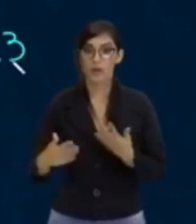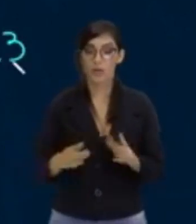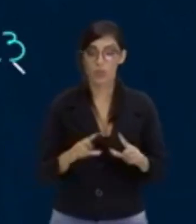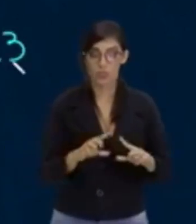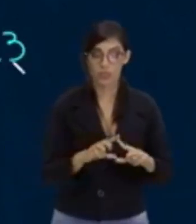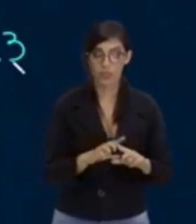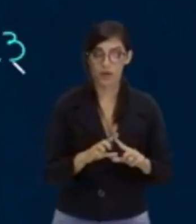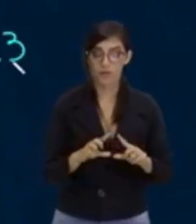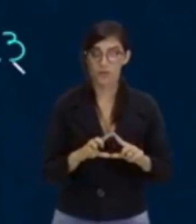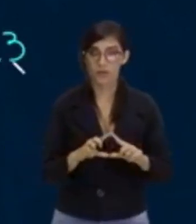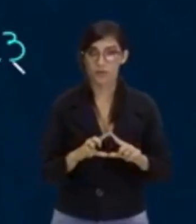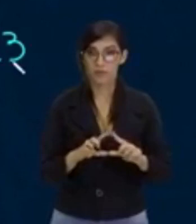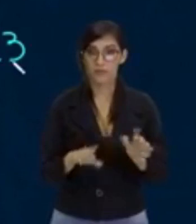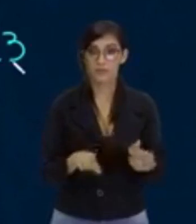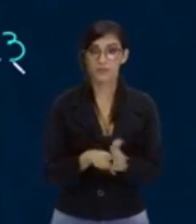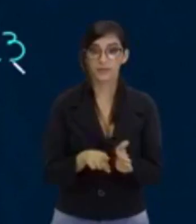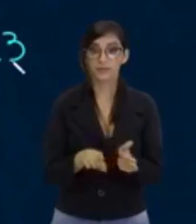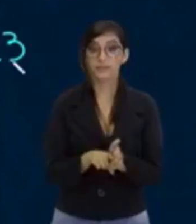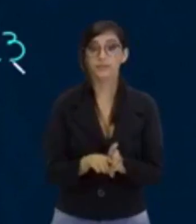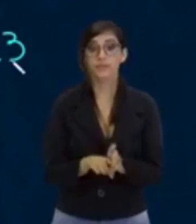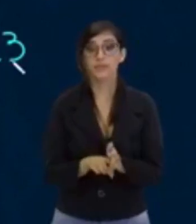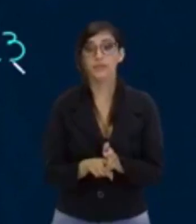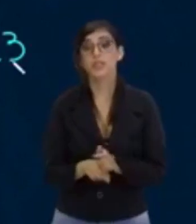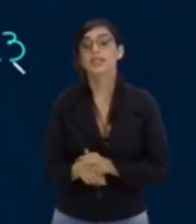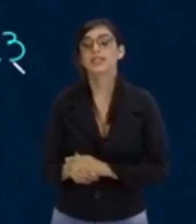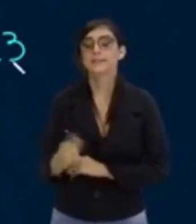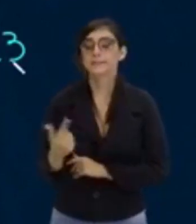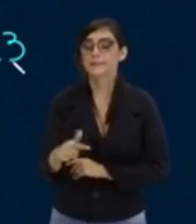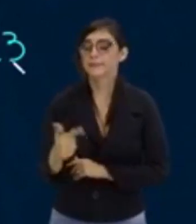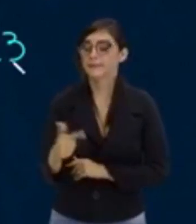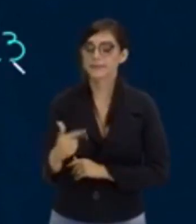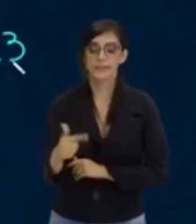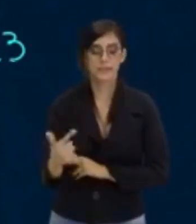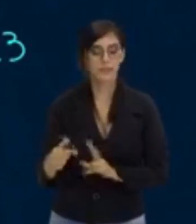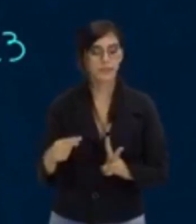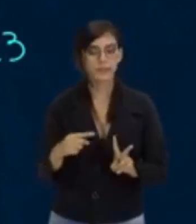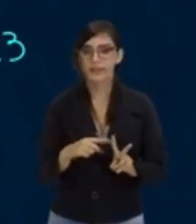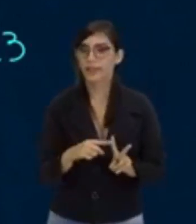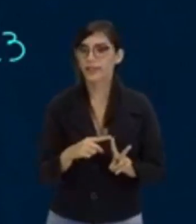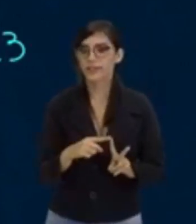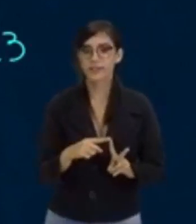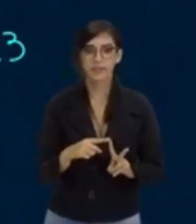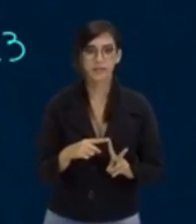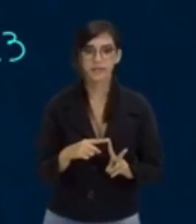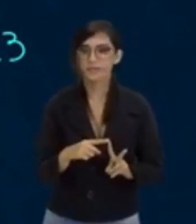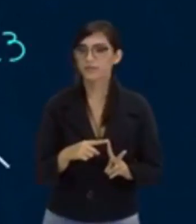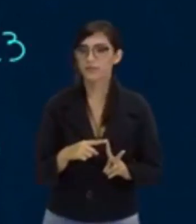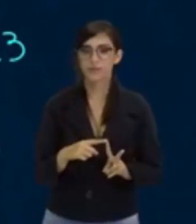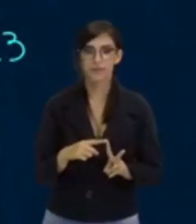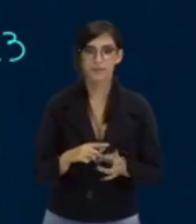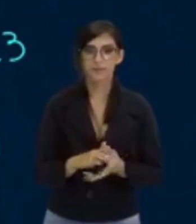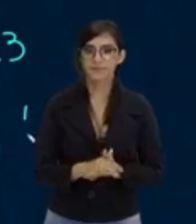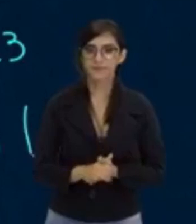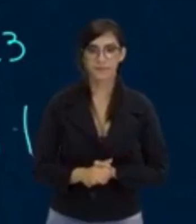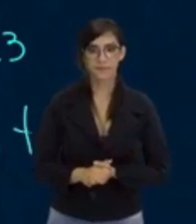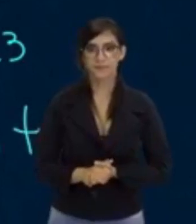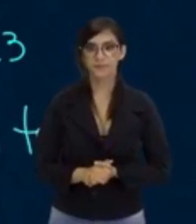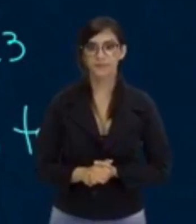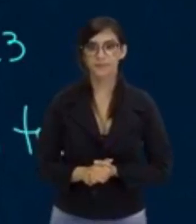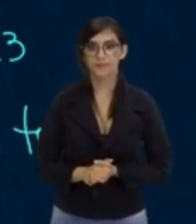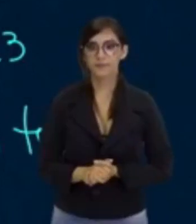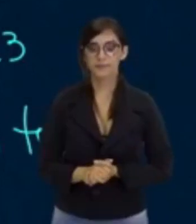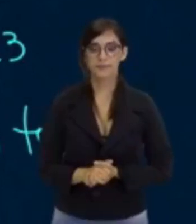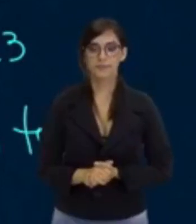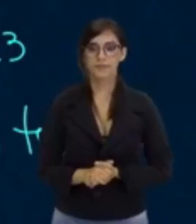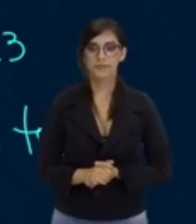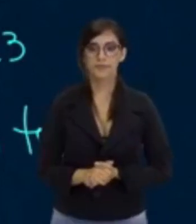negativo. E se é negativo, já vou te falar de novo, era aquela nossa alegria, porque não tem